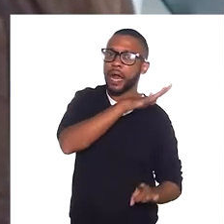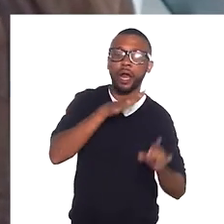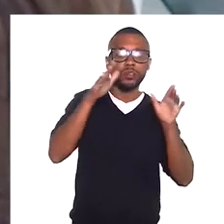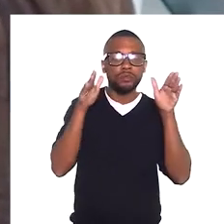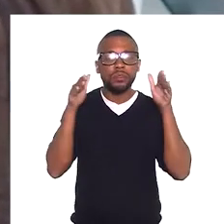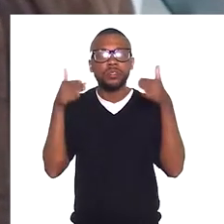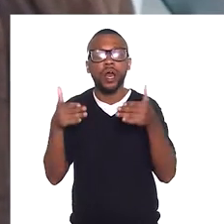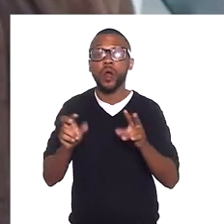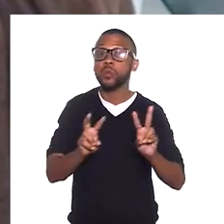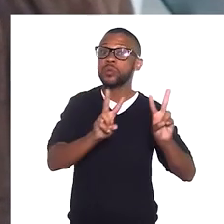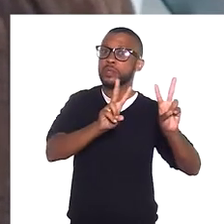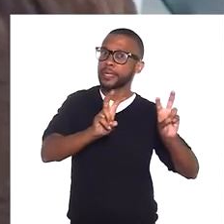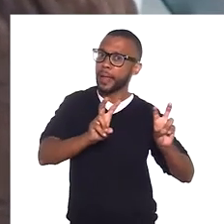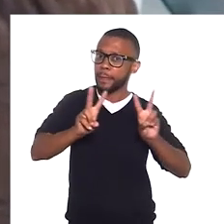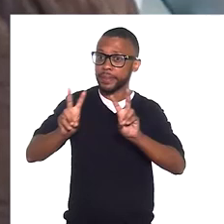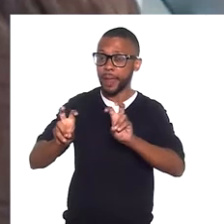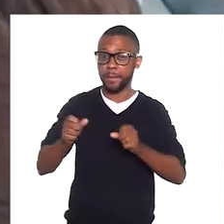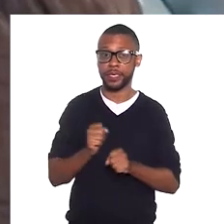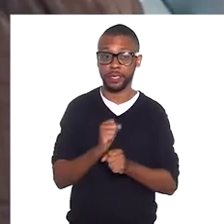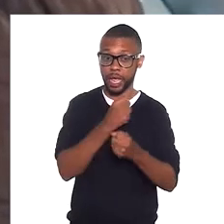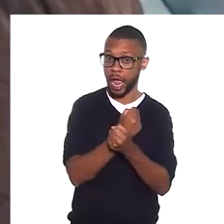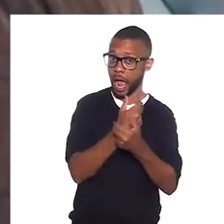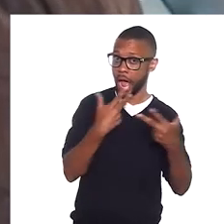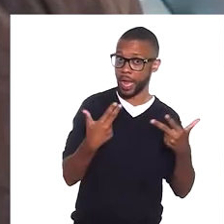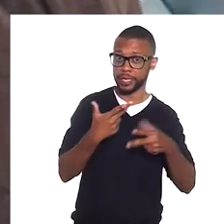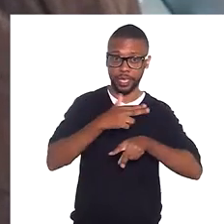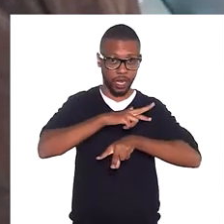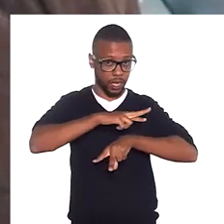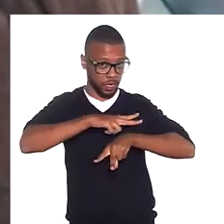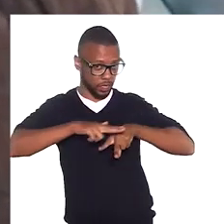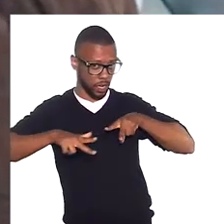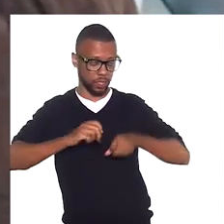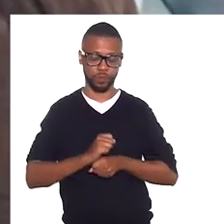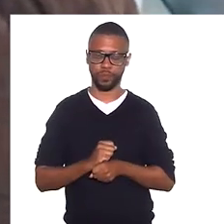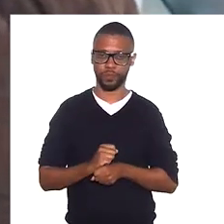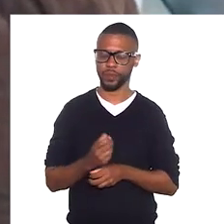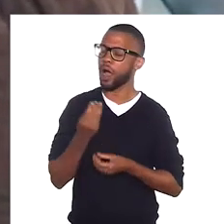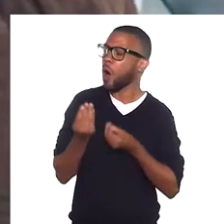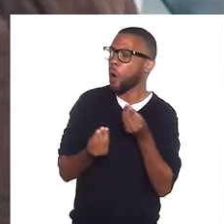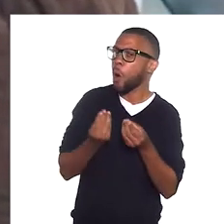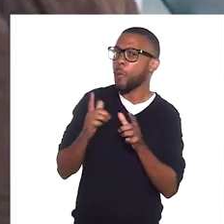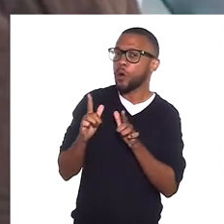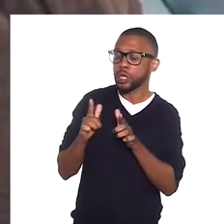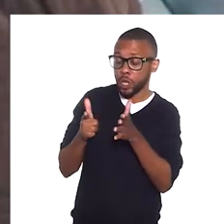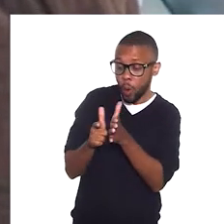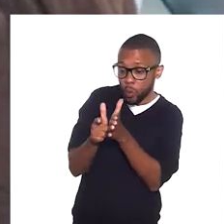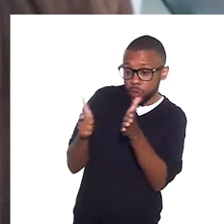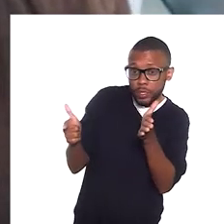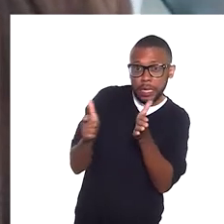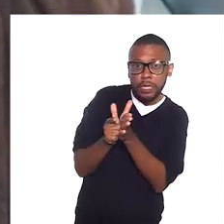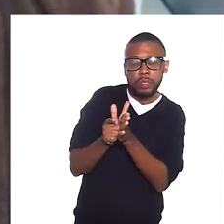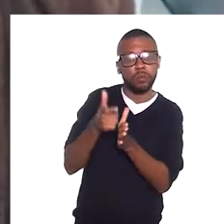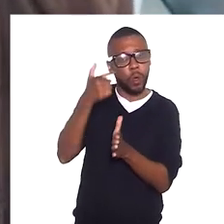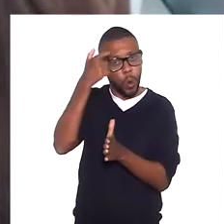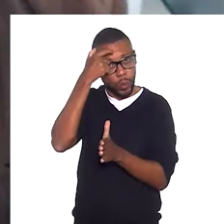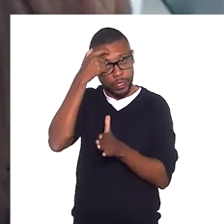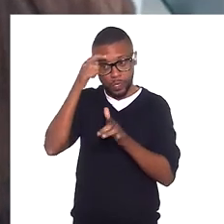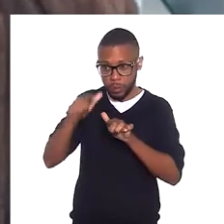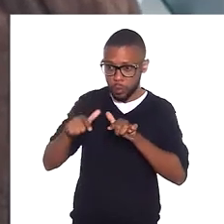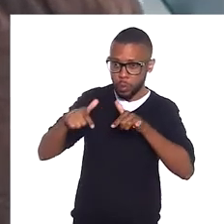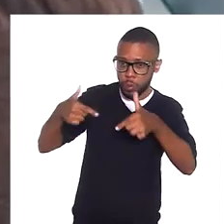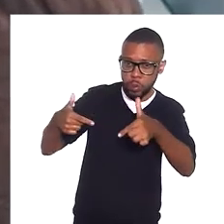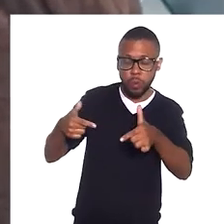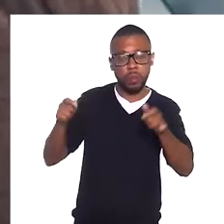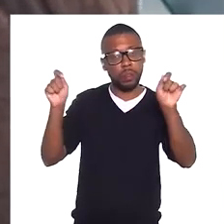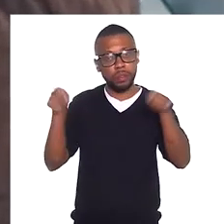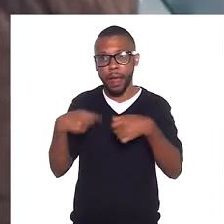especificamente, os temas de raça e gênero. De que forma um jornalismo consciente e engajado pode fazer com que amplos